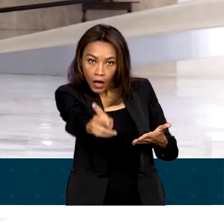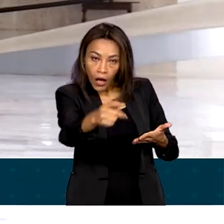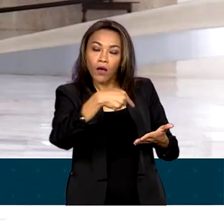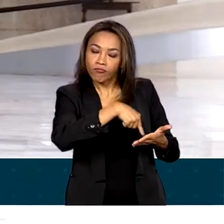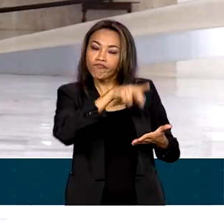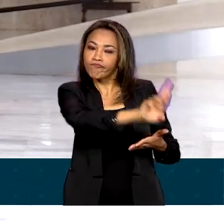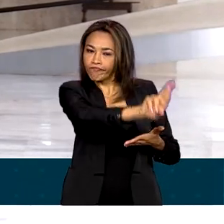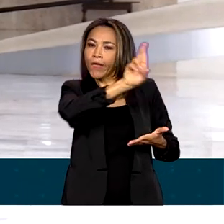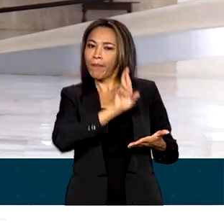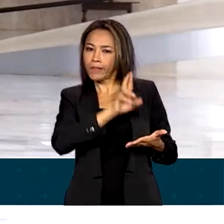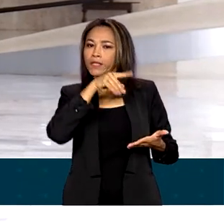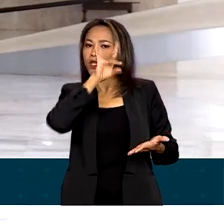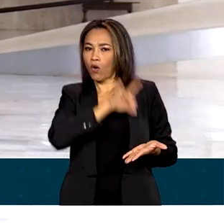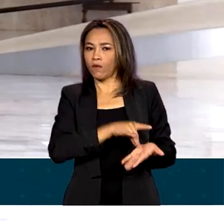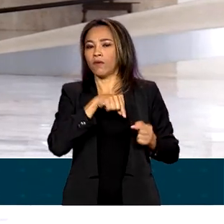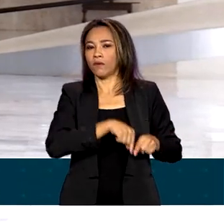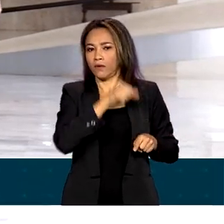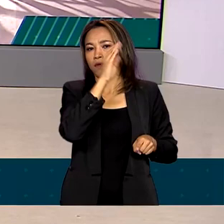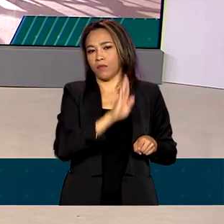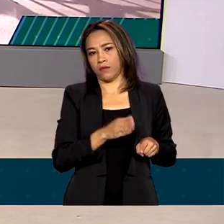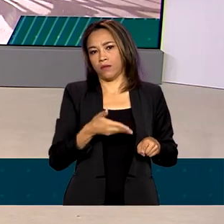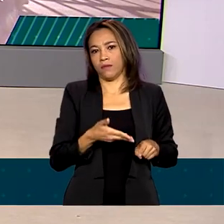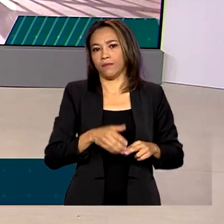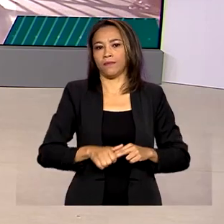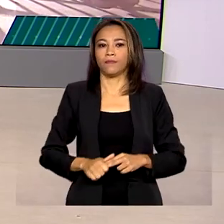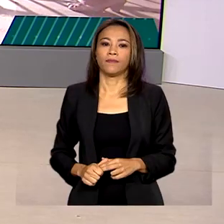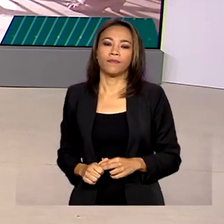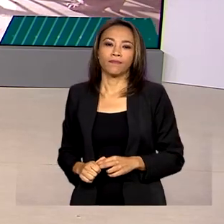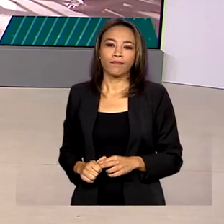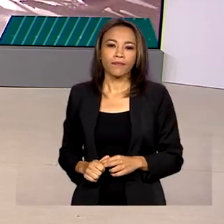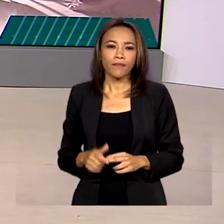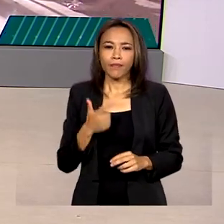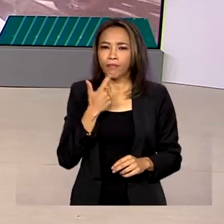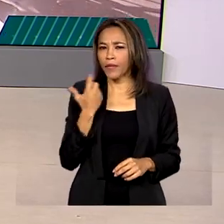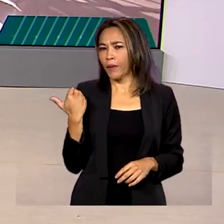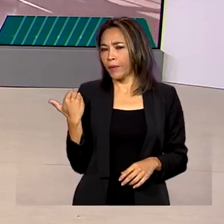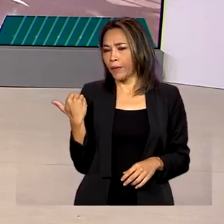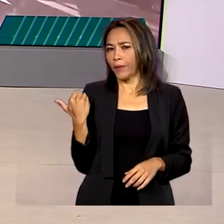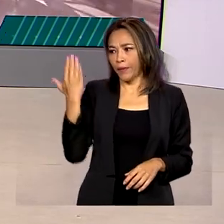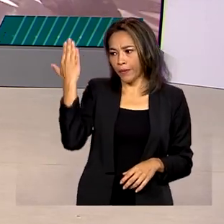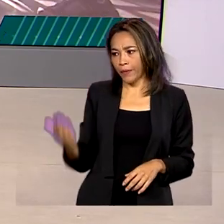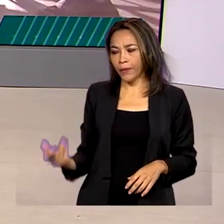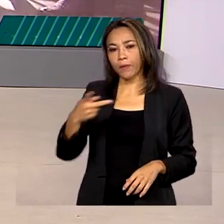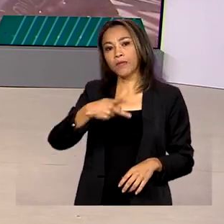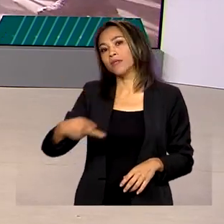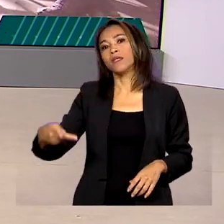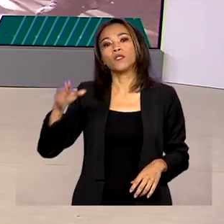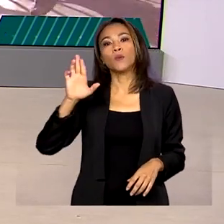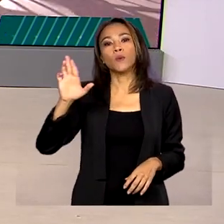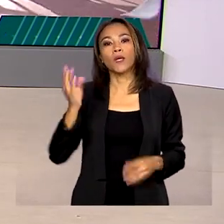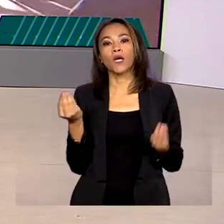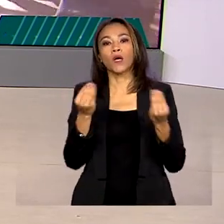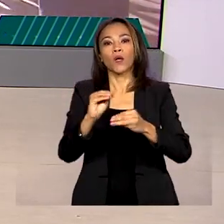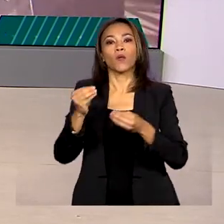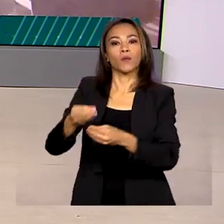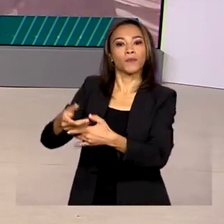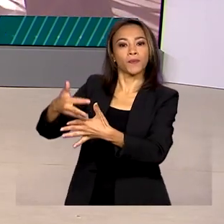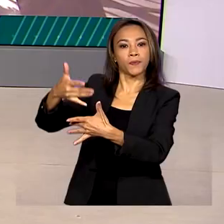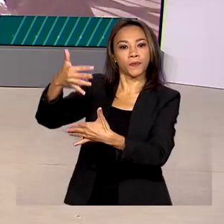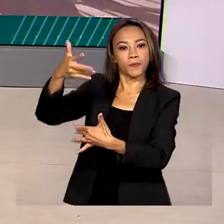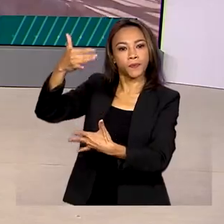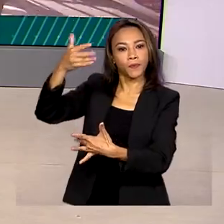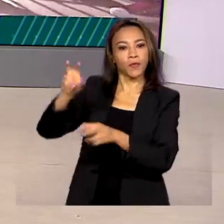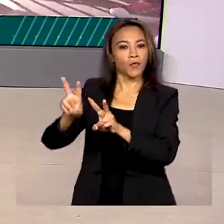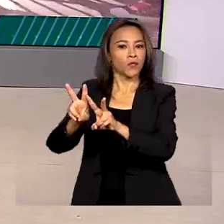como representante oficial no Brasil. E agora há pouco, o presidente Lula se manifestou pelas redes sociais sobre um terremoto de